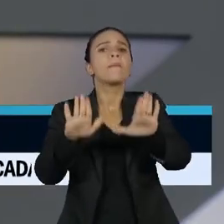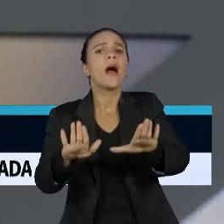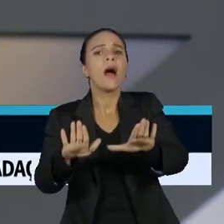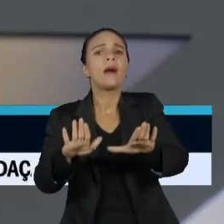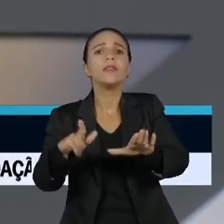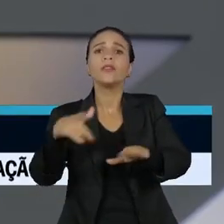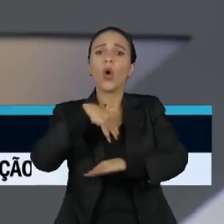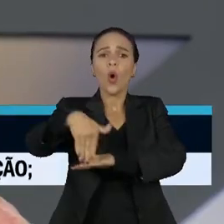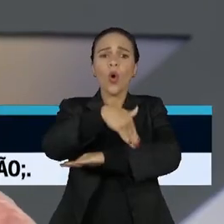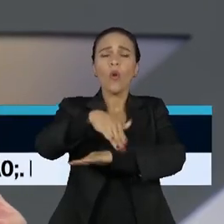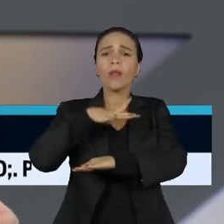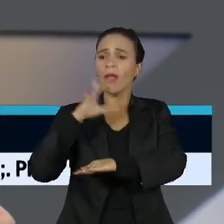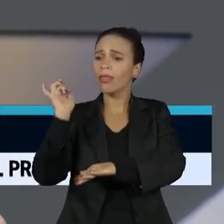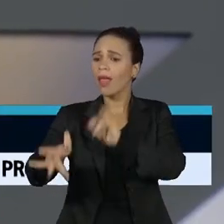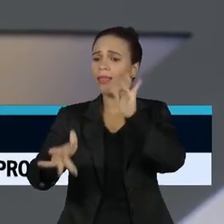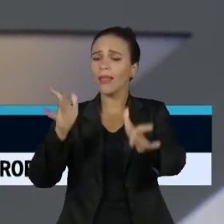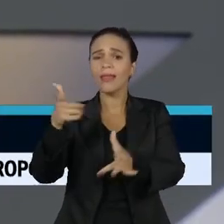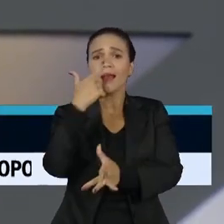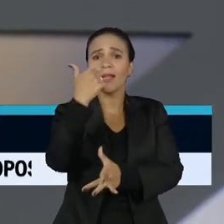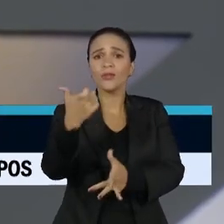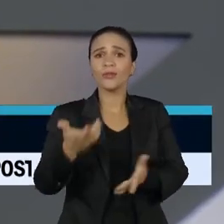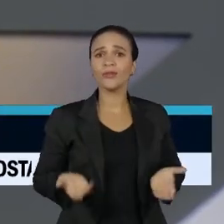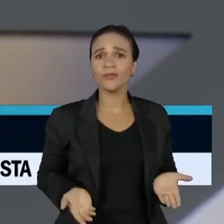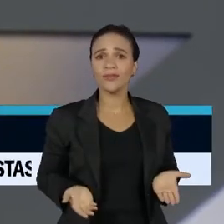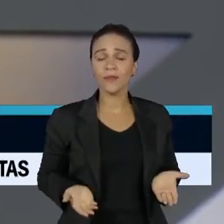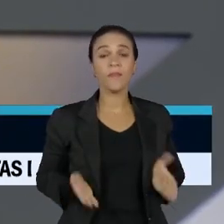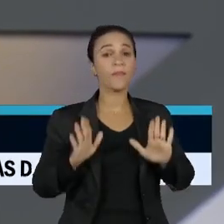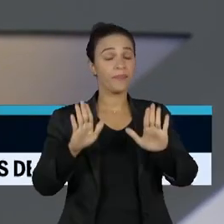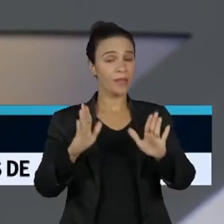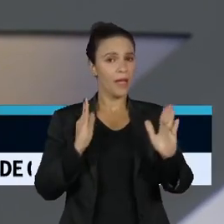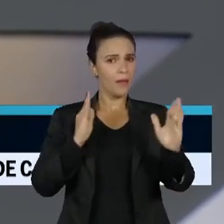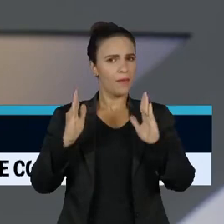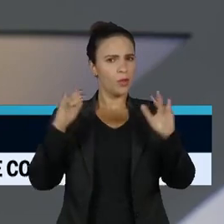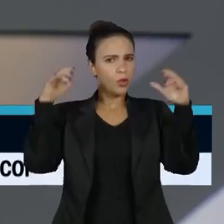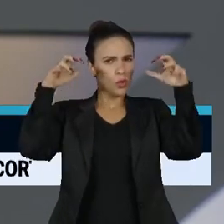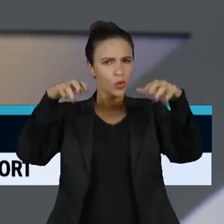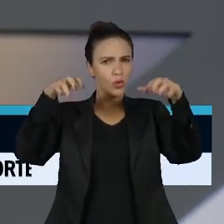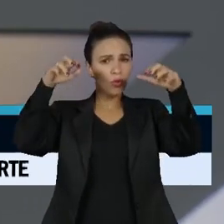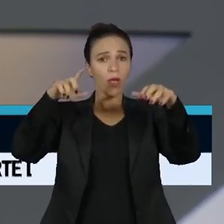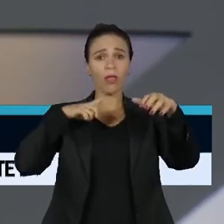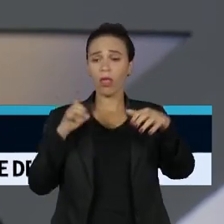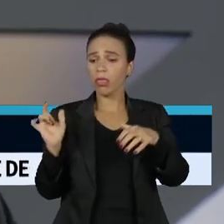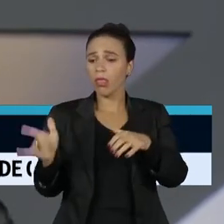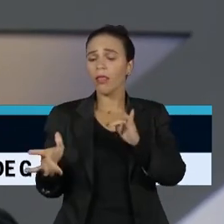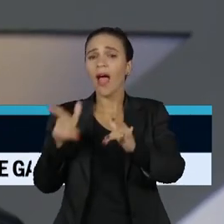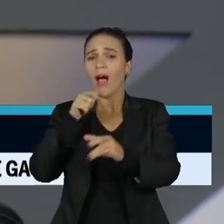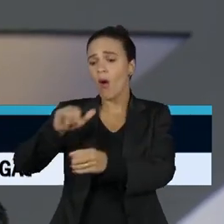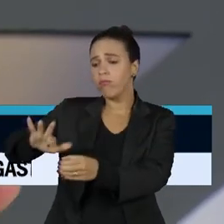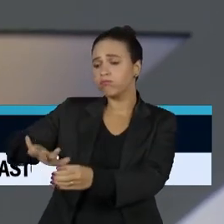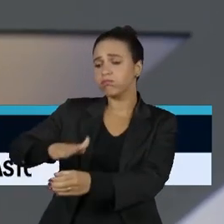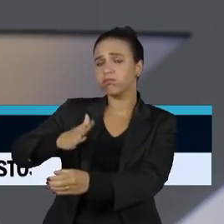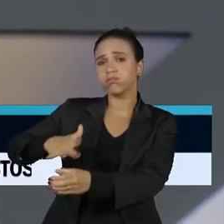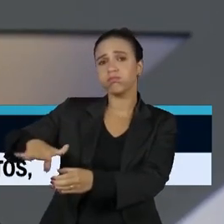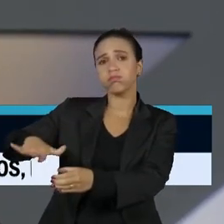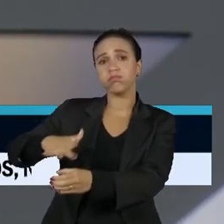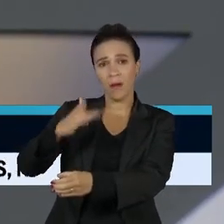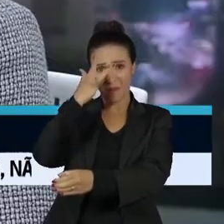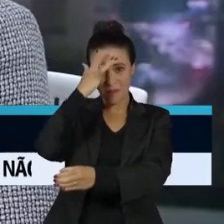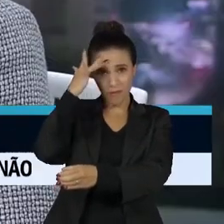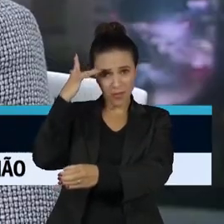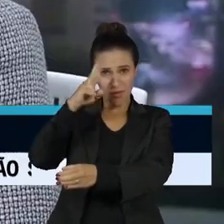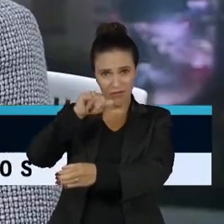sólido. Quando você tem um regime de chuvas muito grande, você cria poças que estão fora da esfera do cidadão.